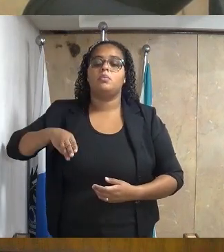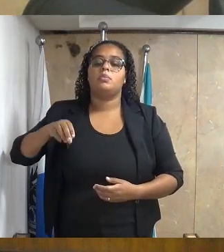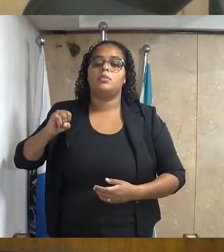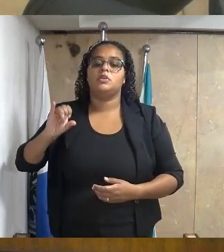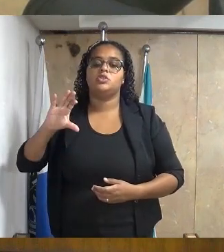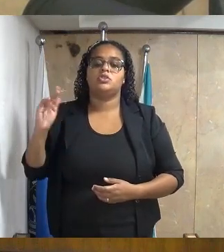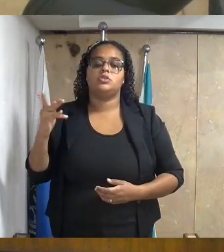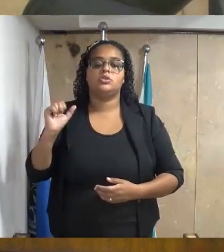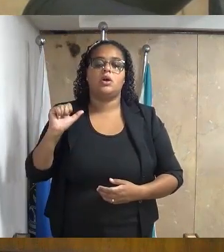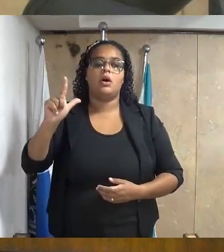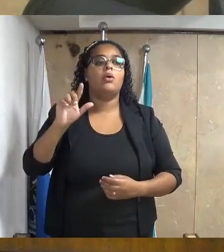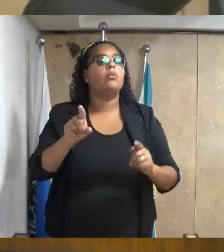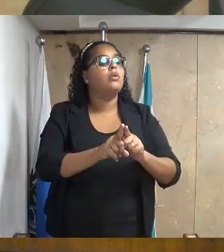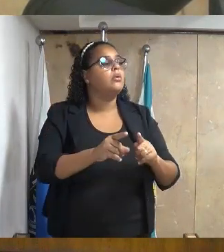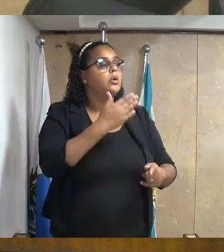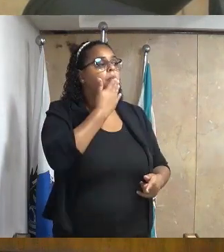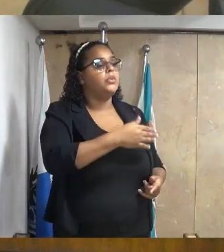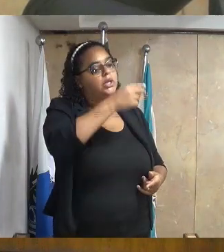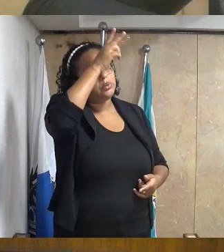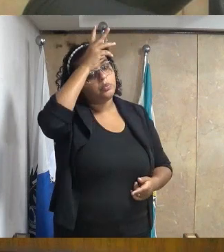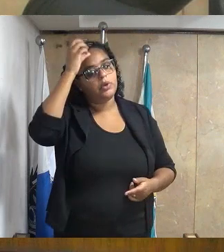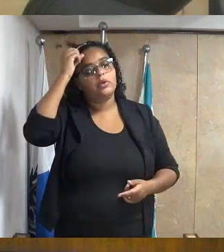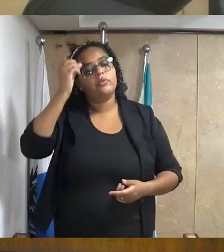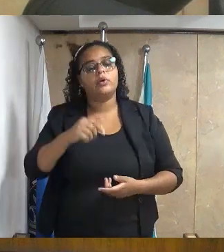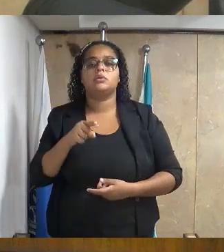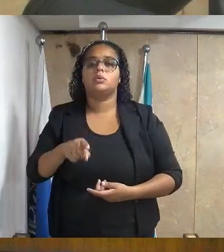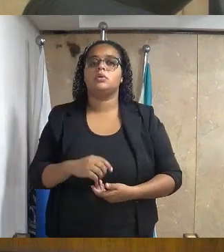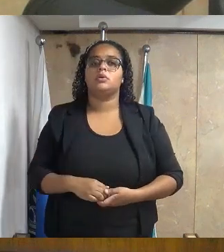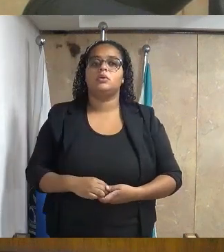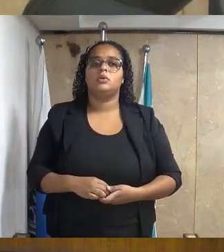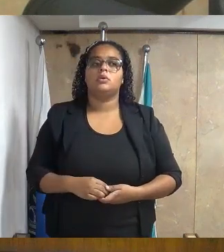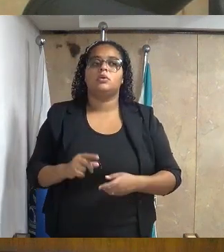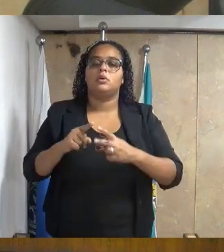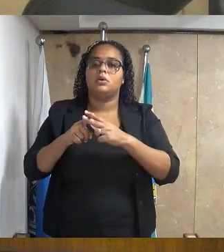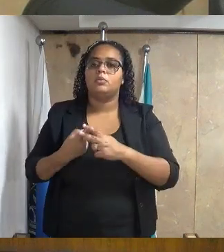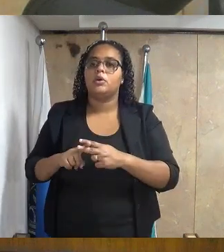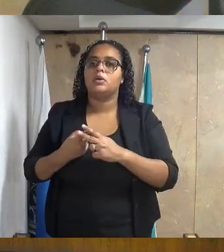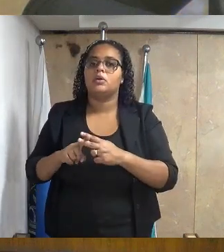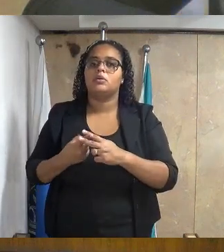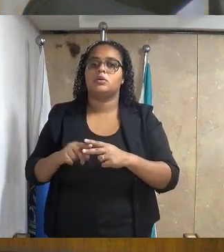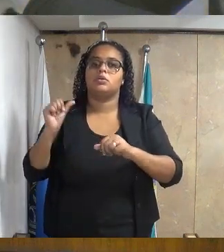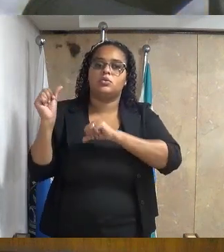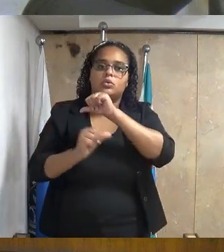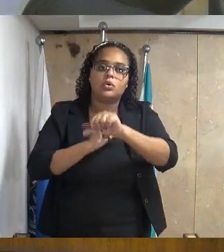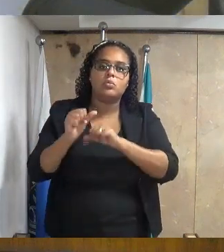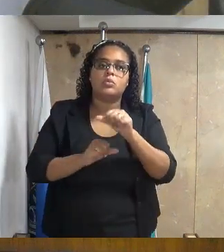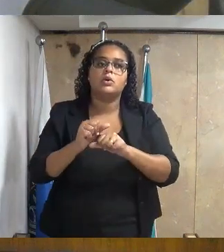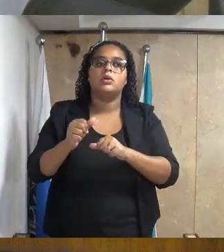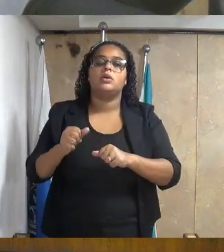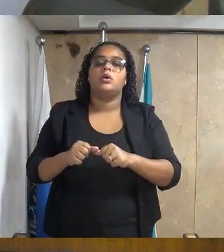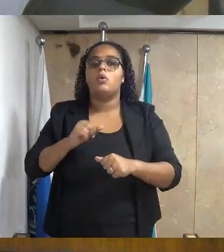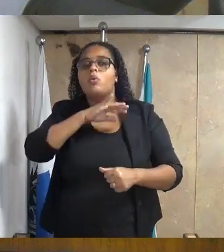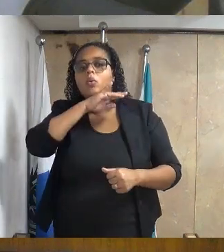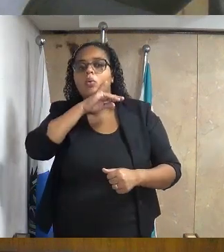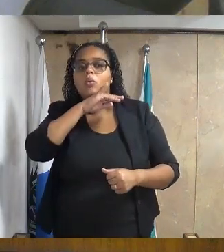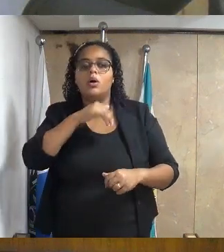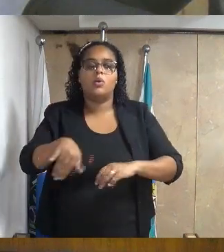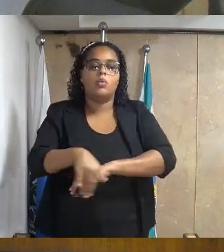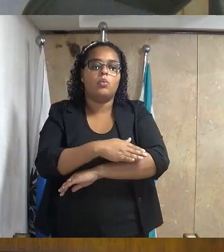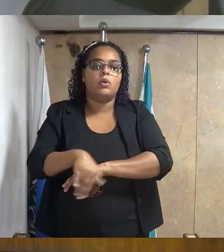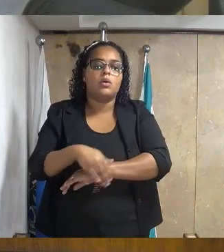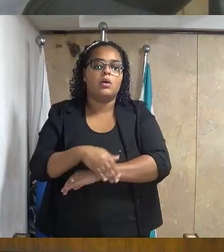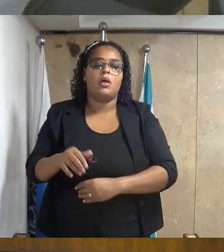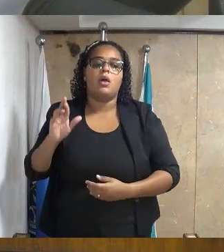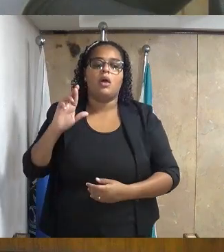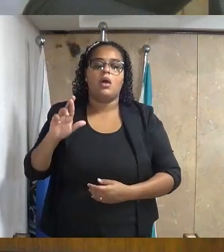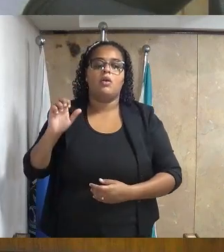Alexandre Gervásio, solicitando ao excelentíssimo senhor prefeito a revisão da iluminação pública com troca de lâmpadas queimadas ao longo da rua Rio